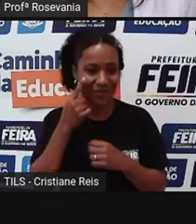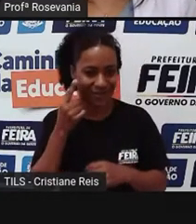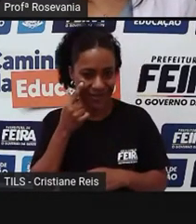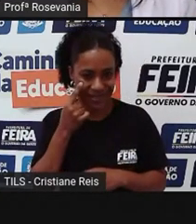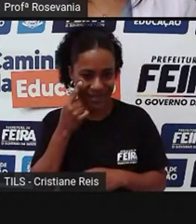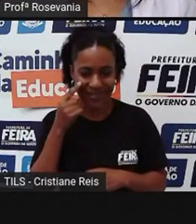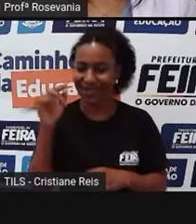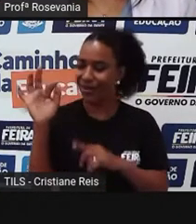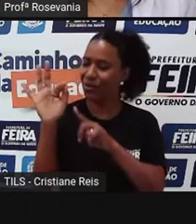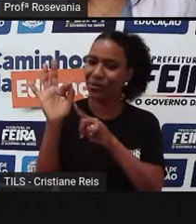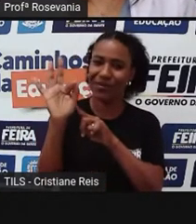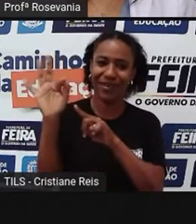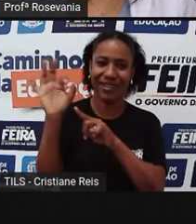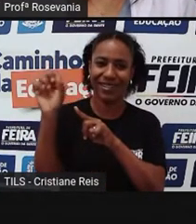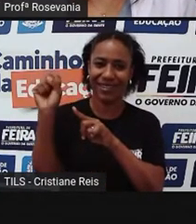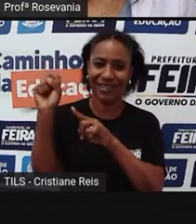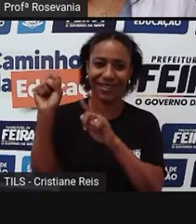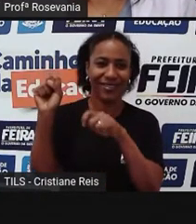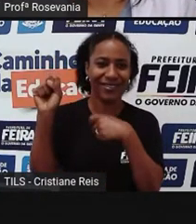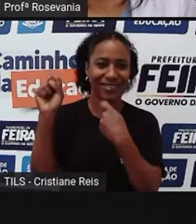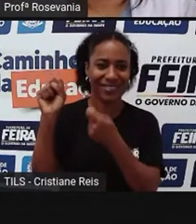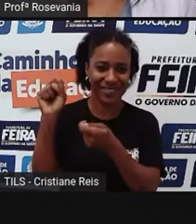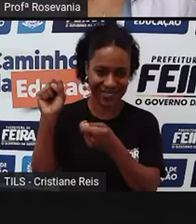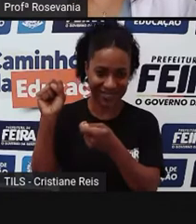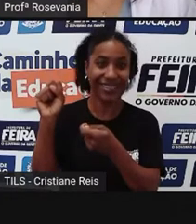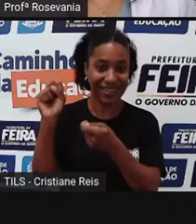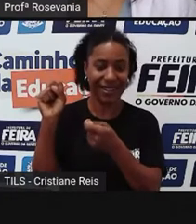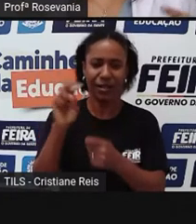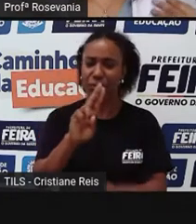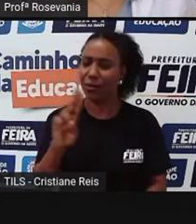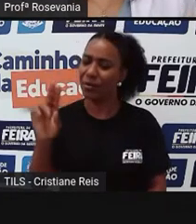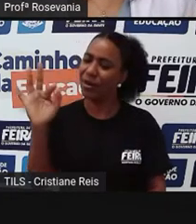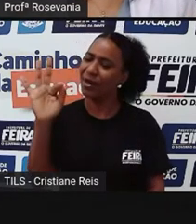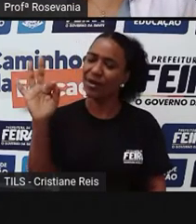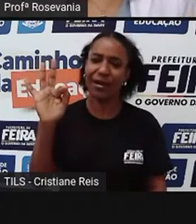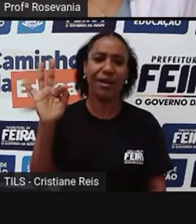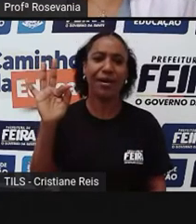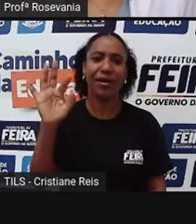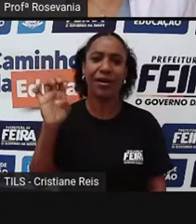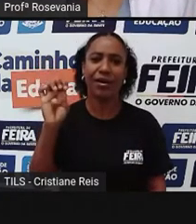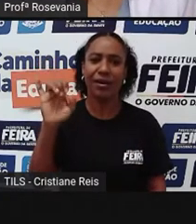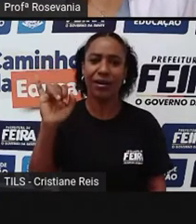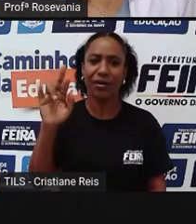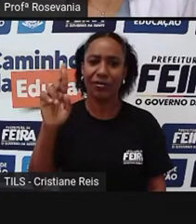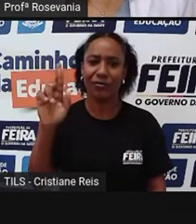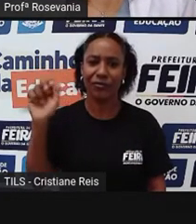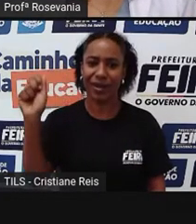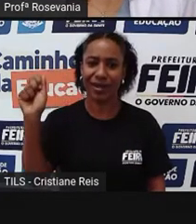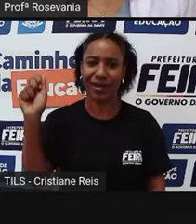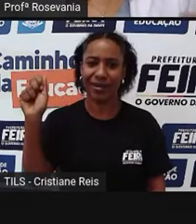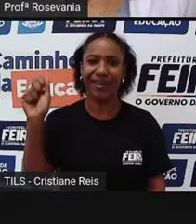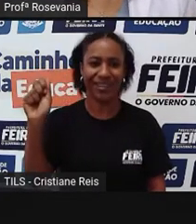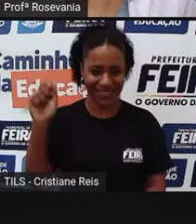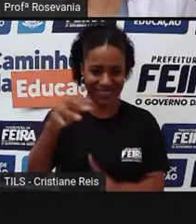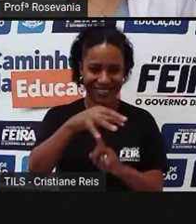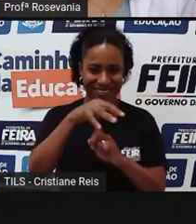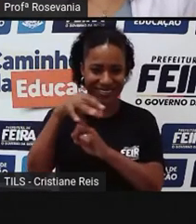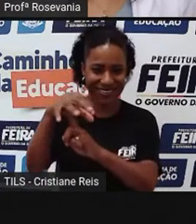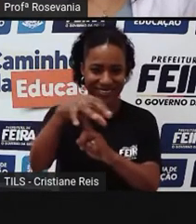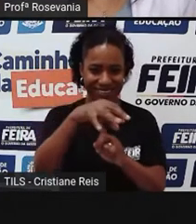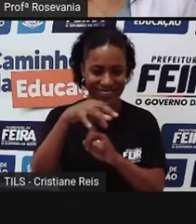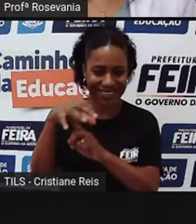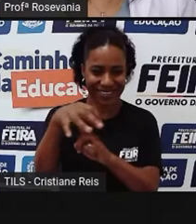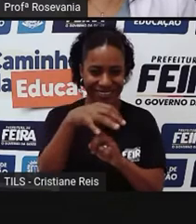para essa característica da gente, a característica de feira, né? Então, essas transformações ao longo do tempo